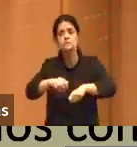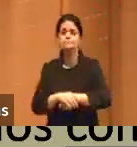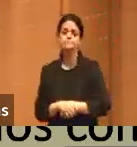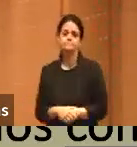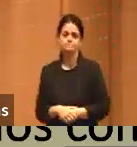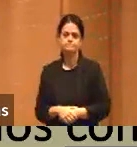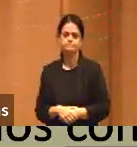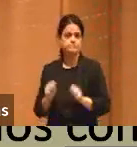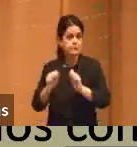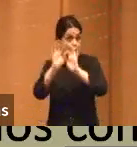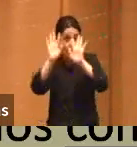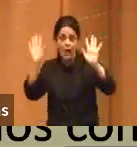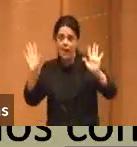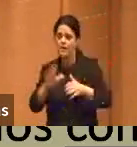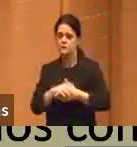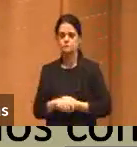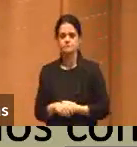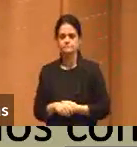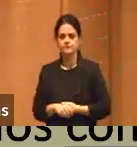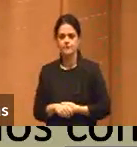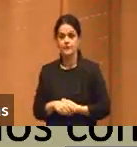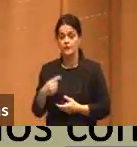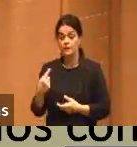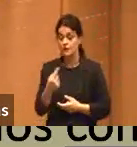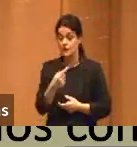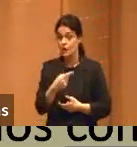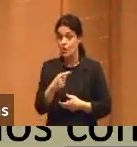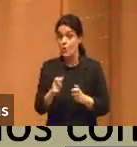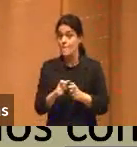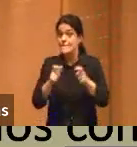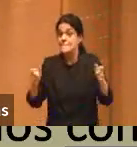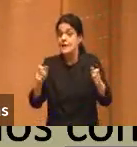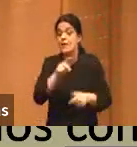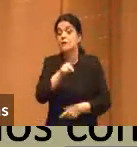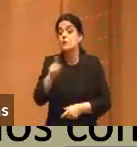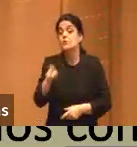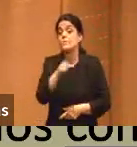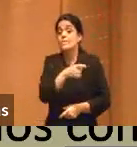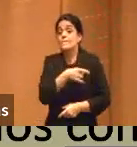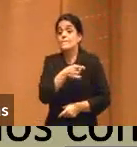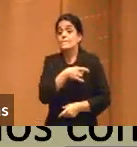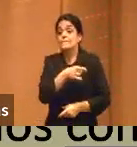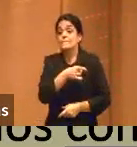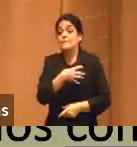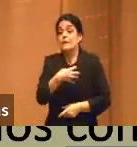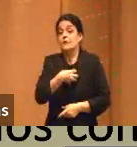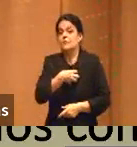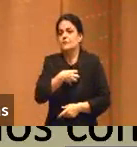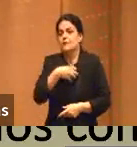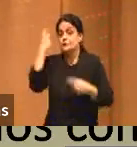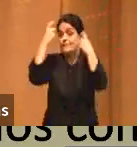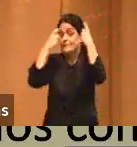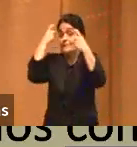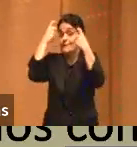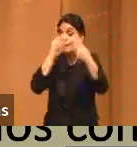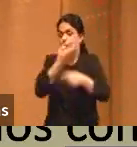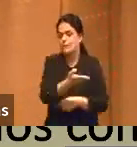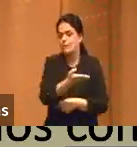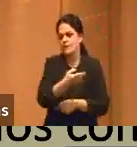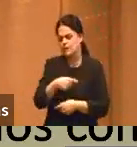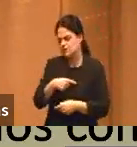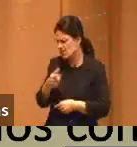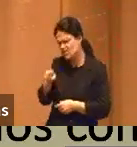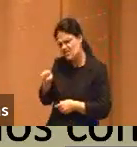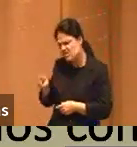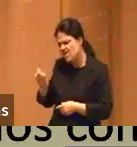óbvio. Esse é o que mais gera temor nos professores. A outra maneira de falar, não, esse garoto não está